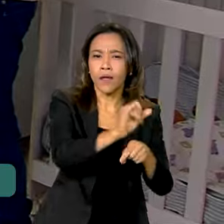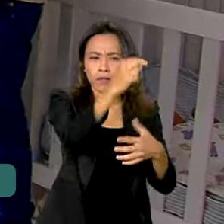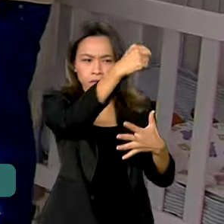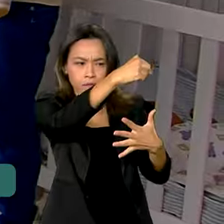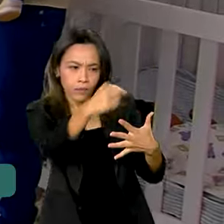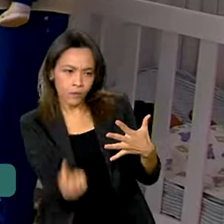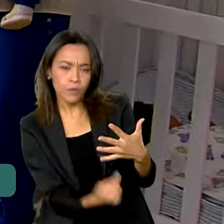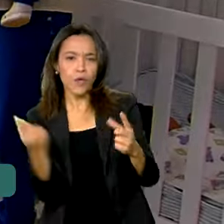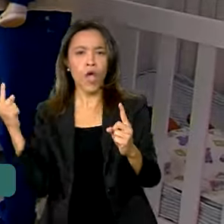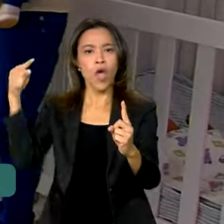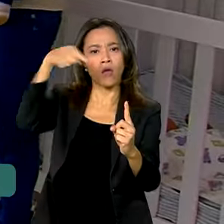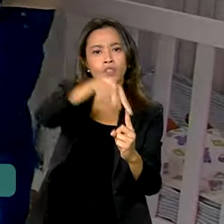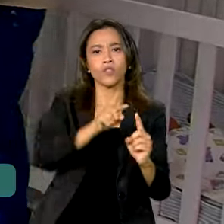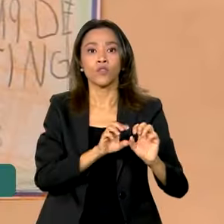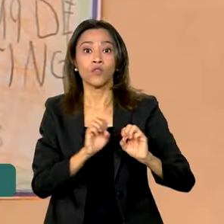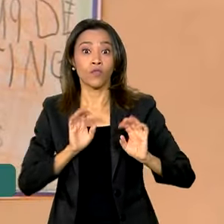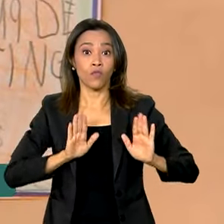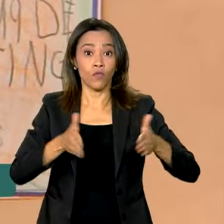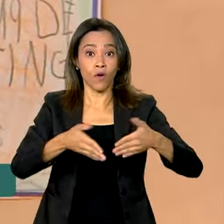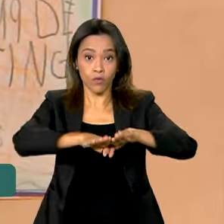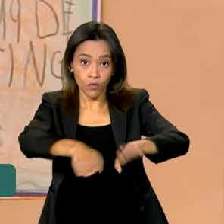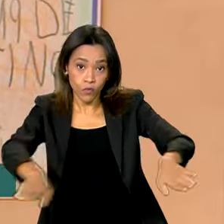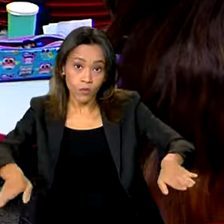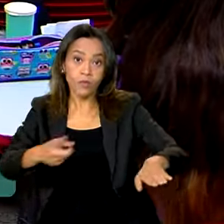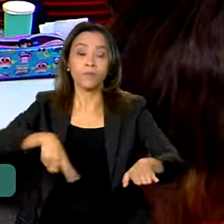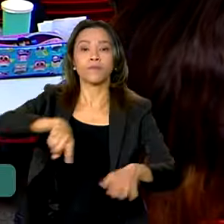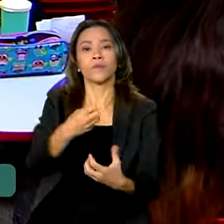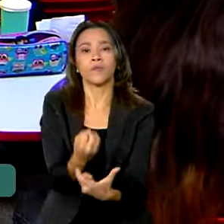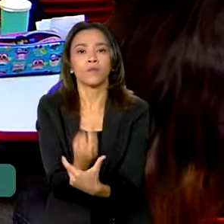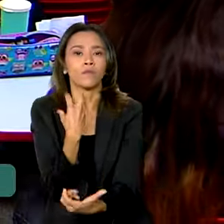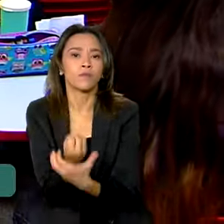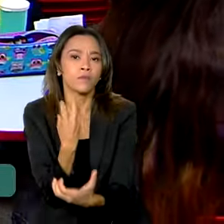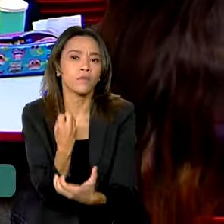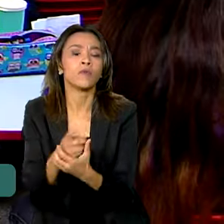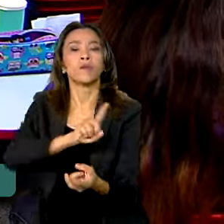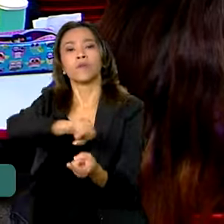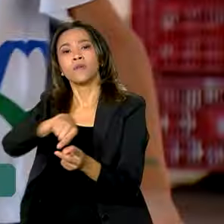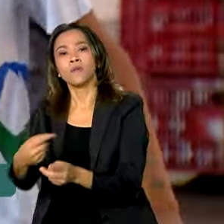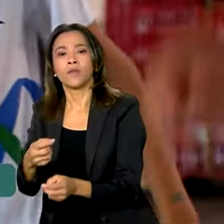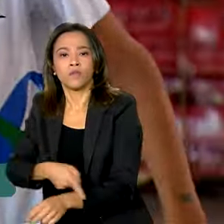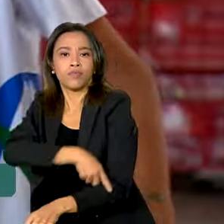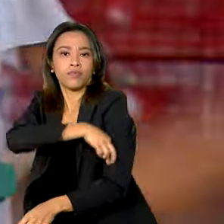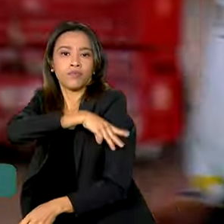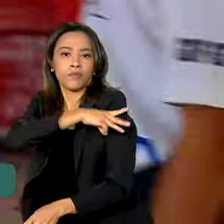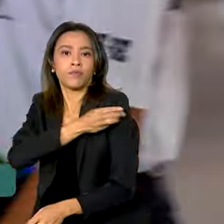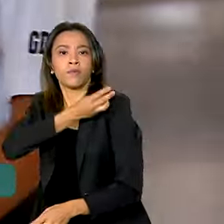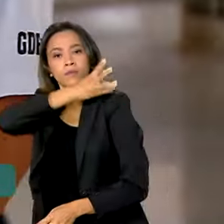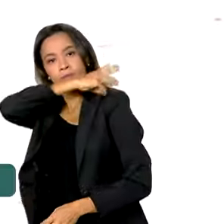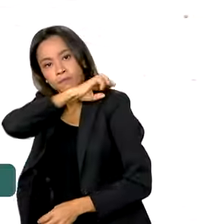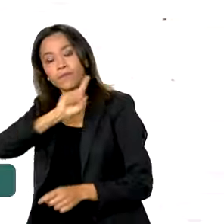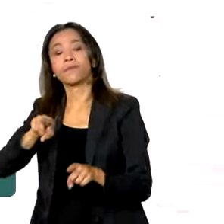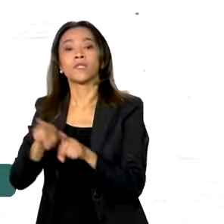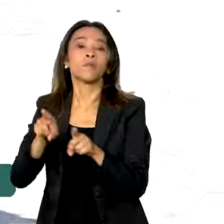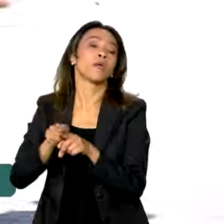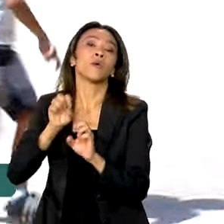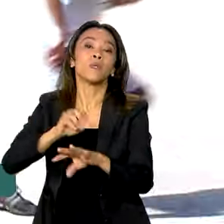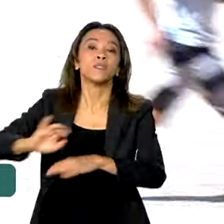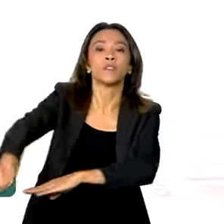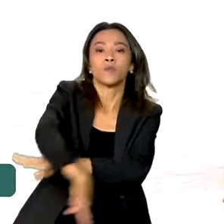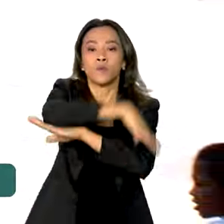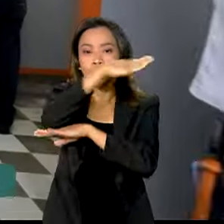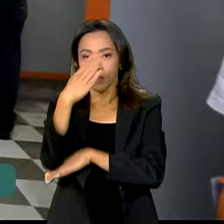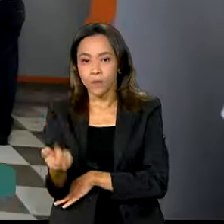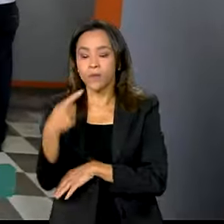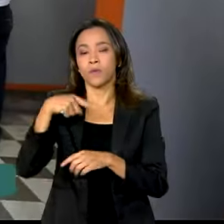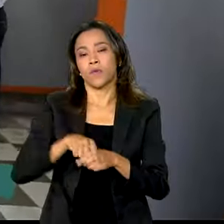metas nas áreas de educação infantil, alfabetização, ensino fundamental e médio, educação integral, diversidade e